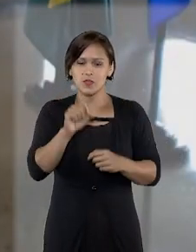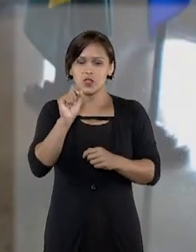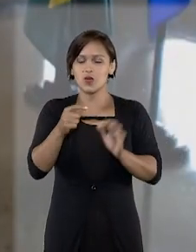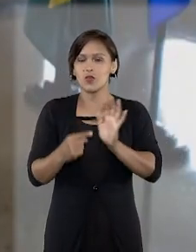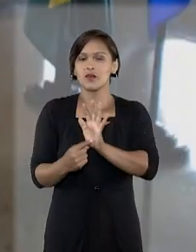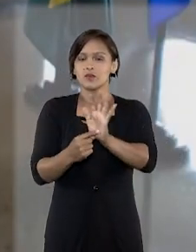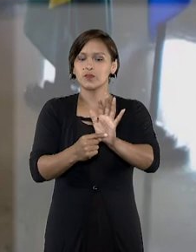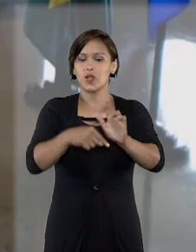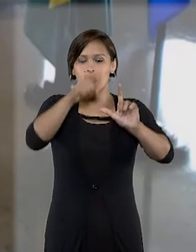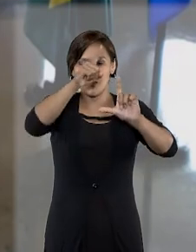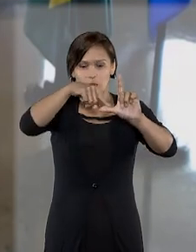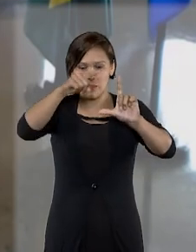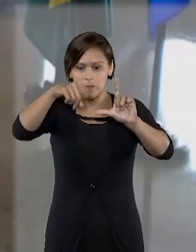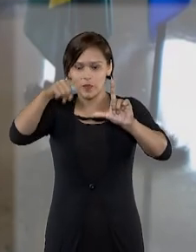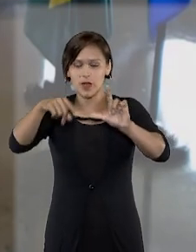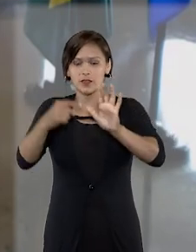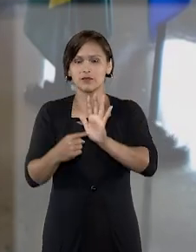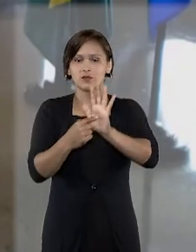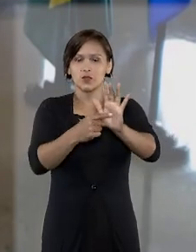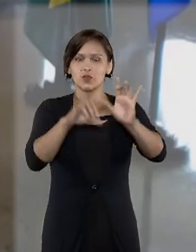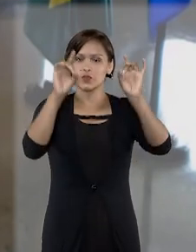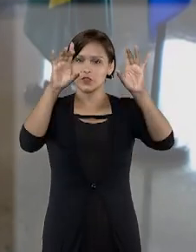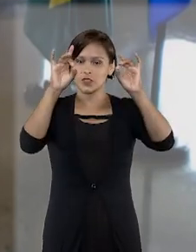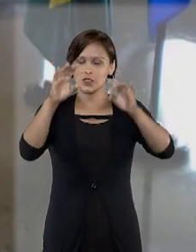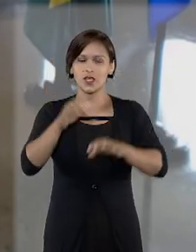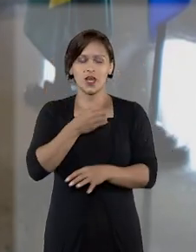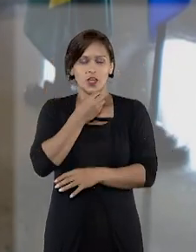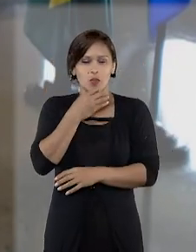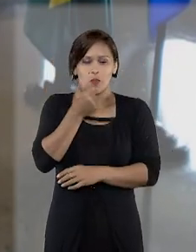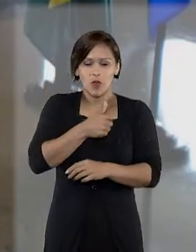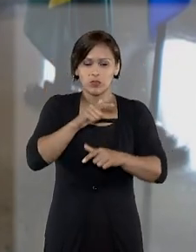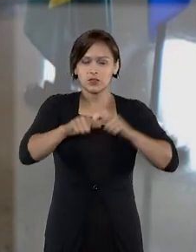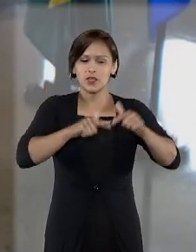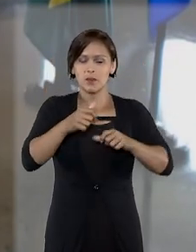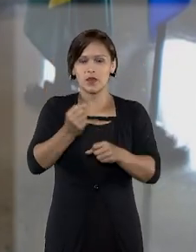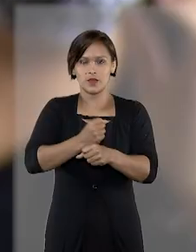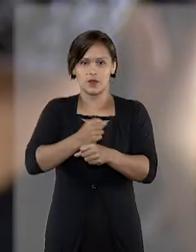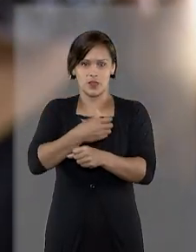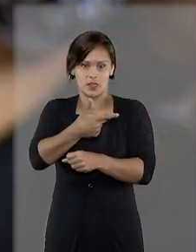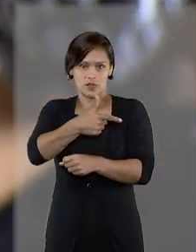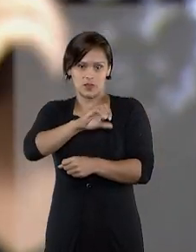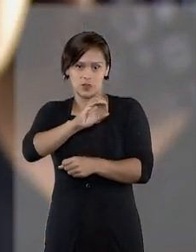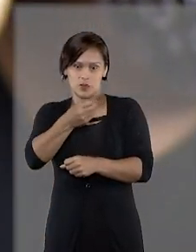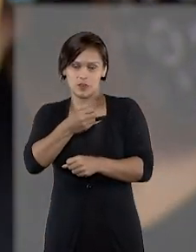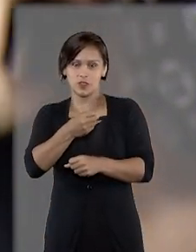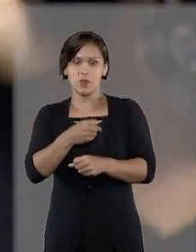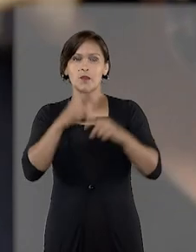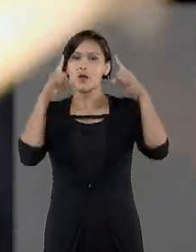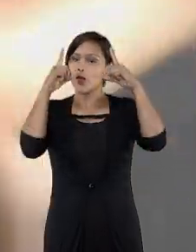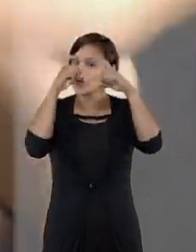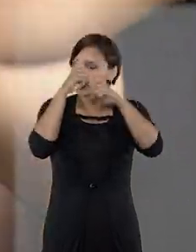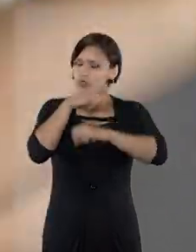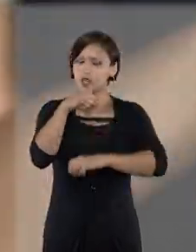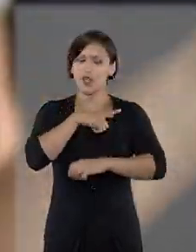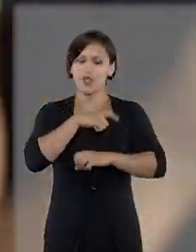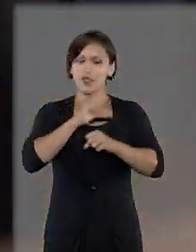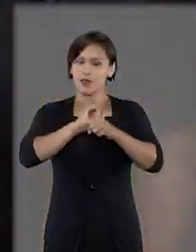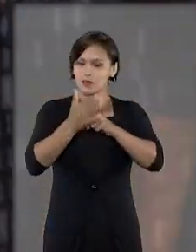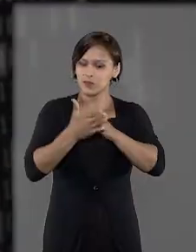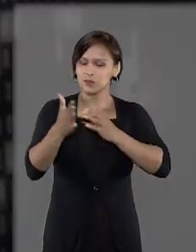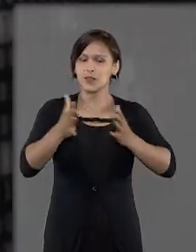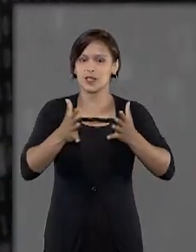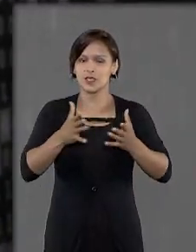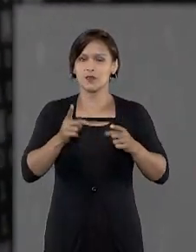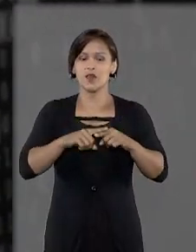apresentou dados que mostraram um destaque da eficiência do tribunal em 2020, mesmo com as dificuldades impostas pela pandemia